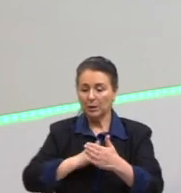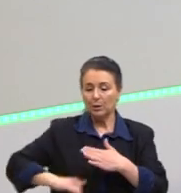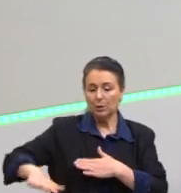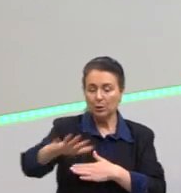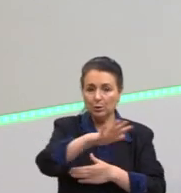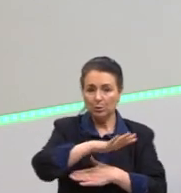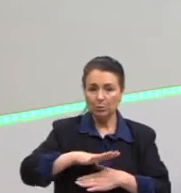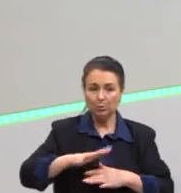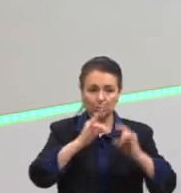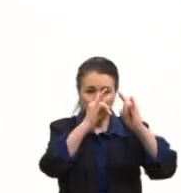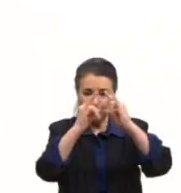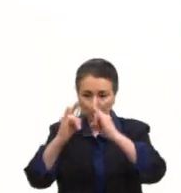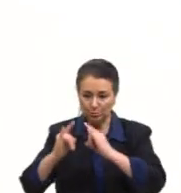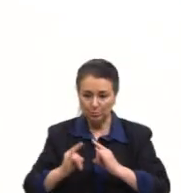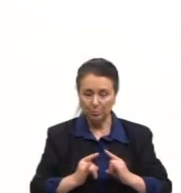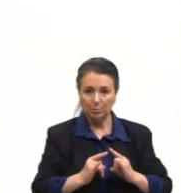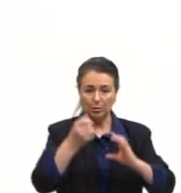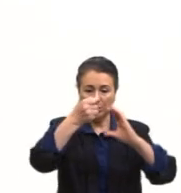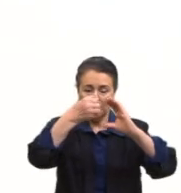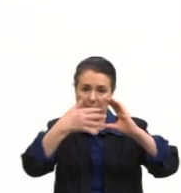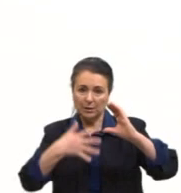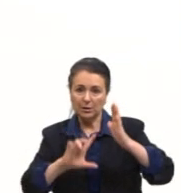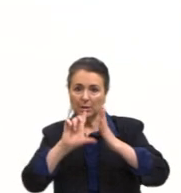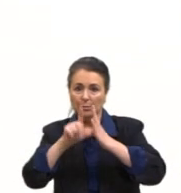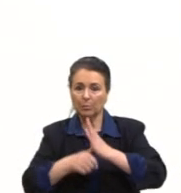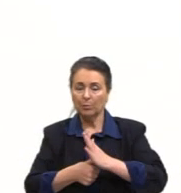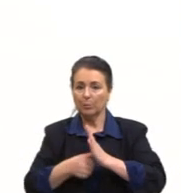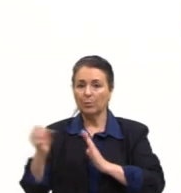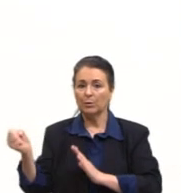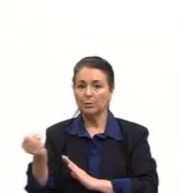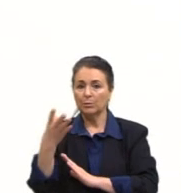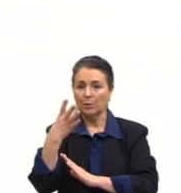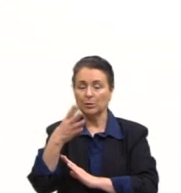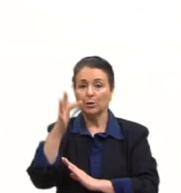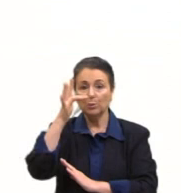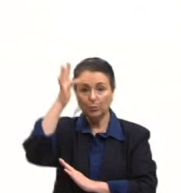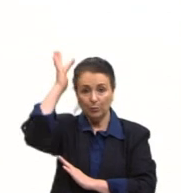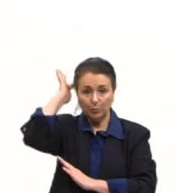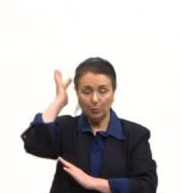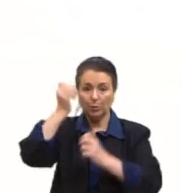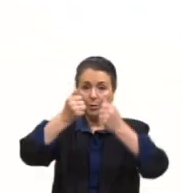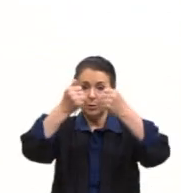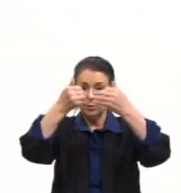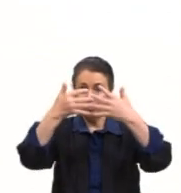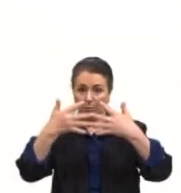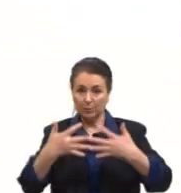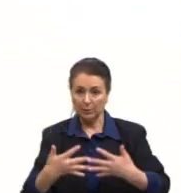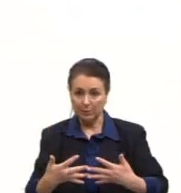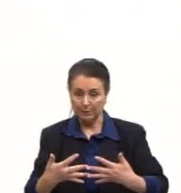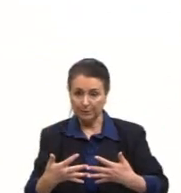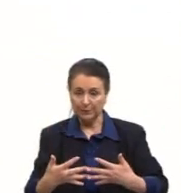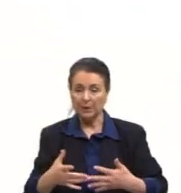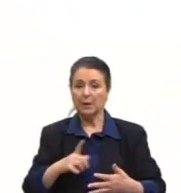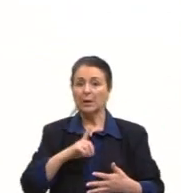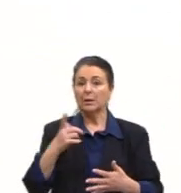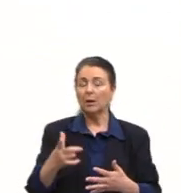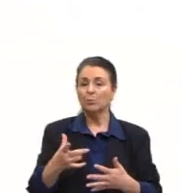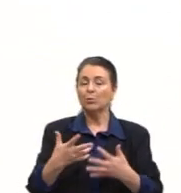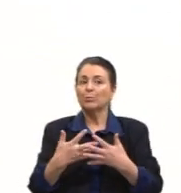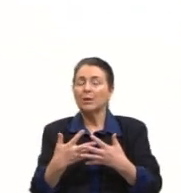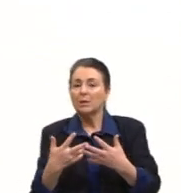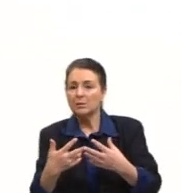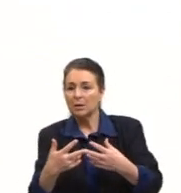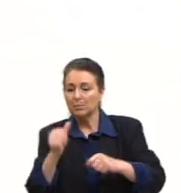instâncias, e essa é uma característica bem pós-moderna, e aí o Foucault fala sobre isso. Então, sobre isso, sobre esses mecanismos,